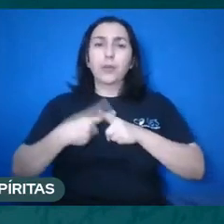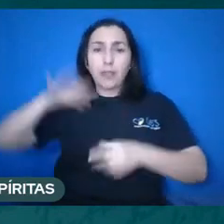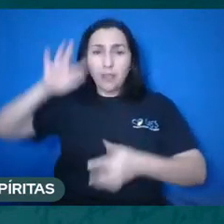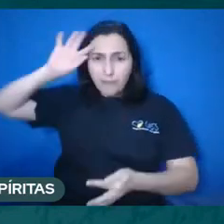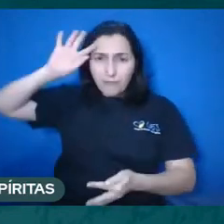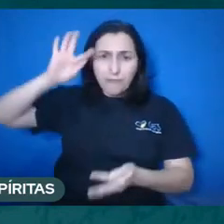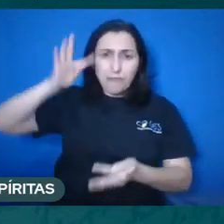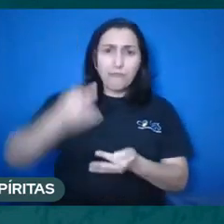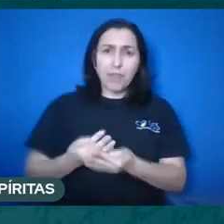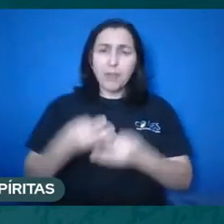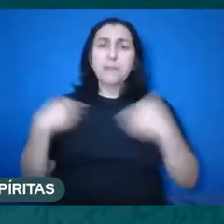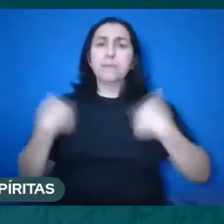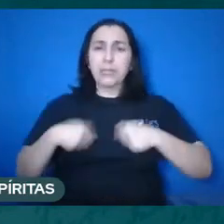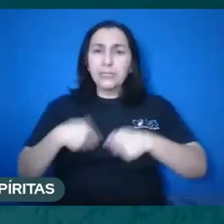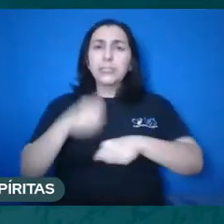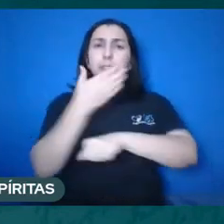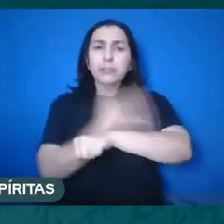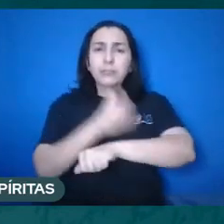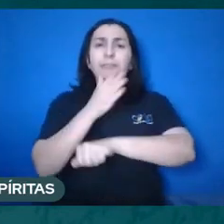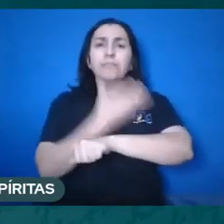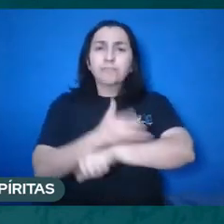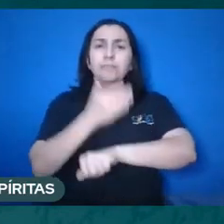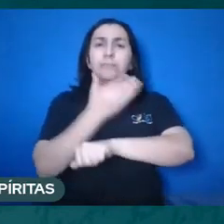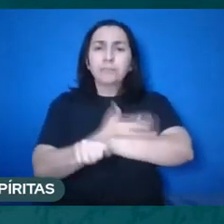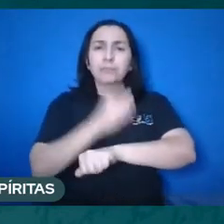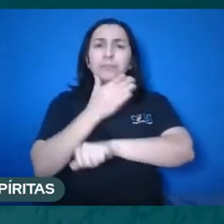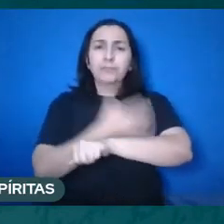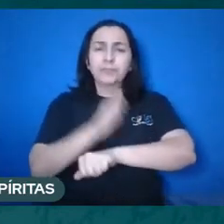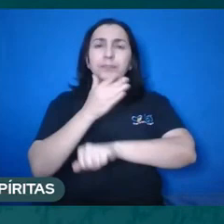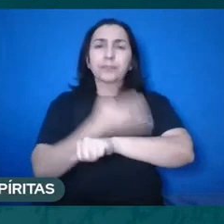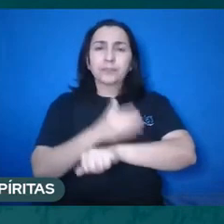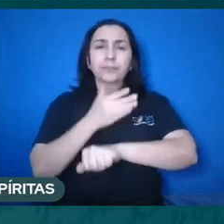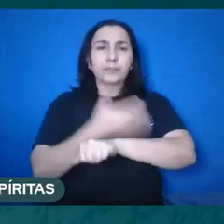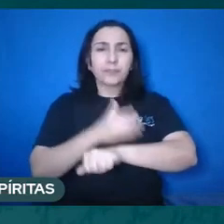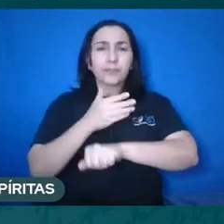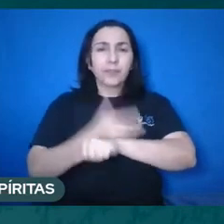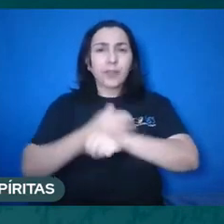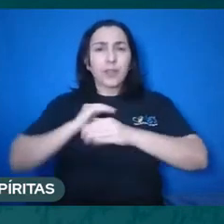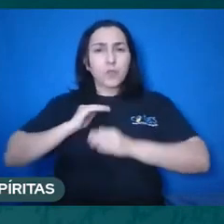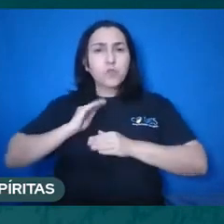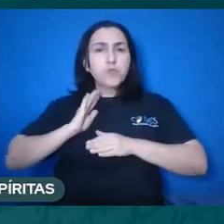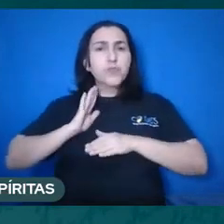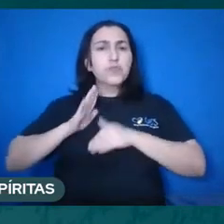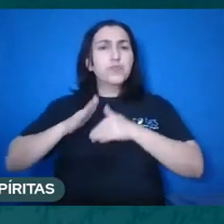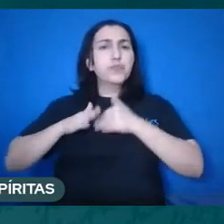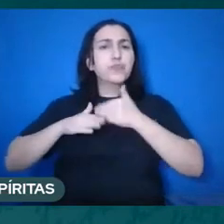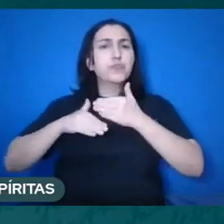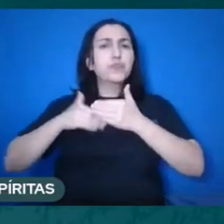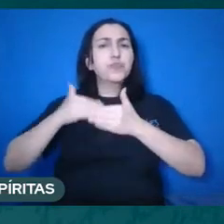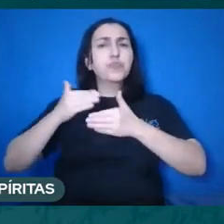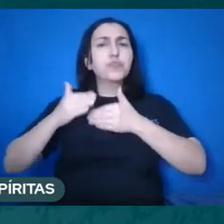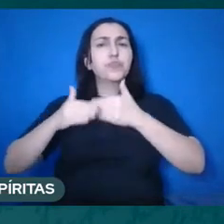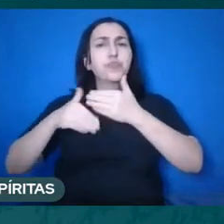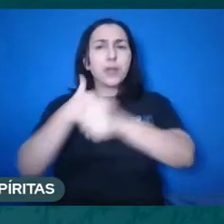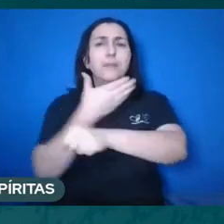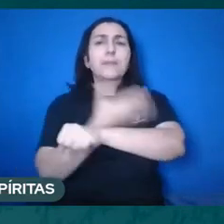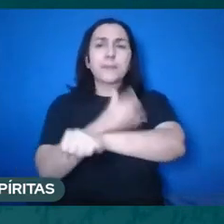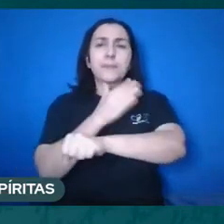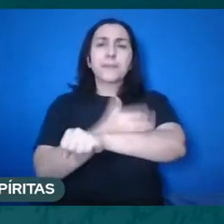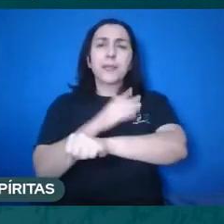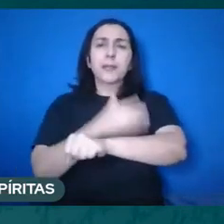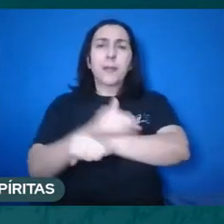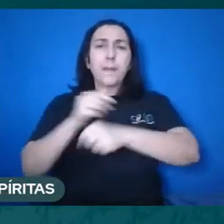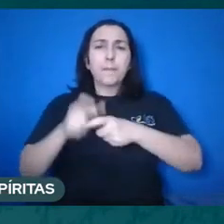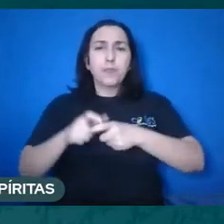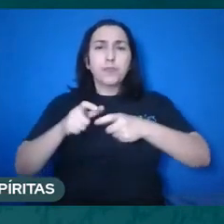um exercício de robustecimento. Ela vai se robustecendo à medida que vamos exercitando. Então